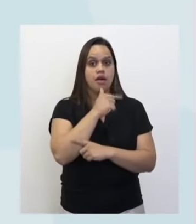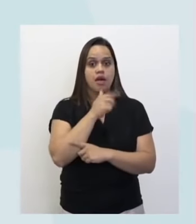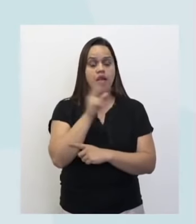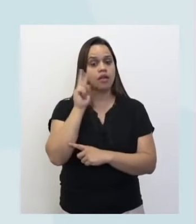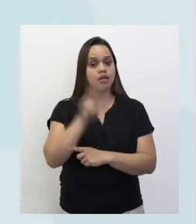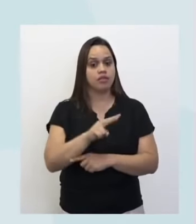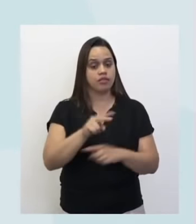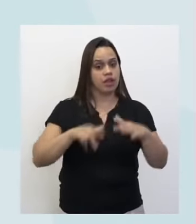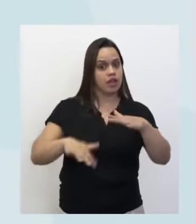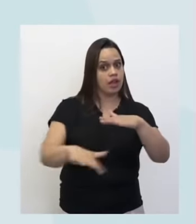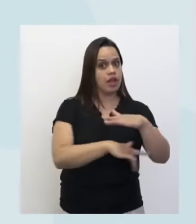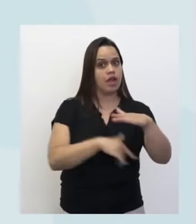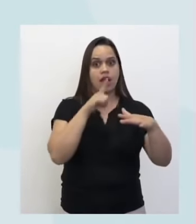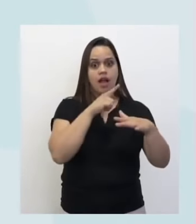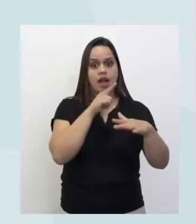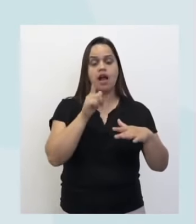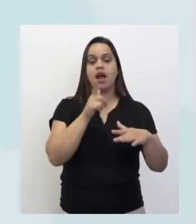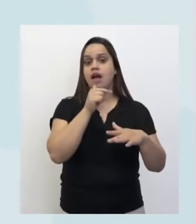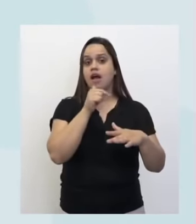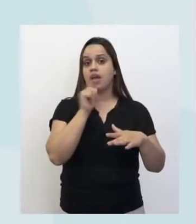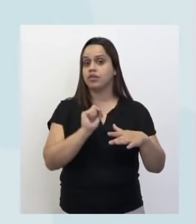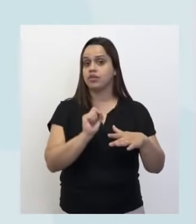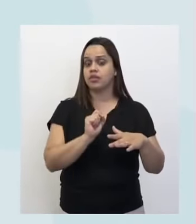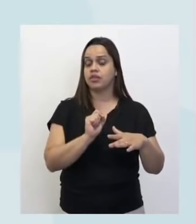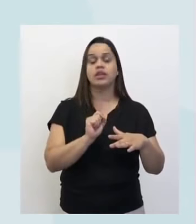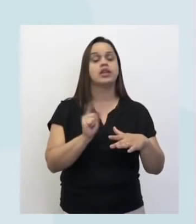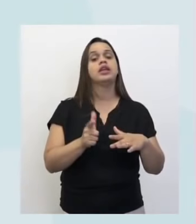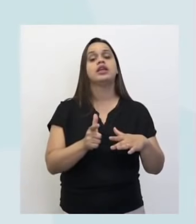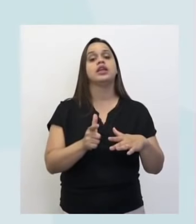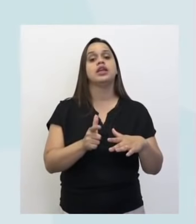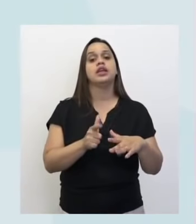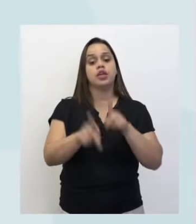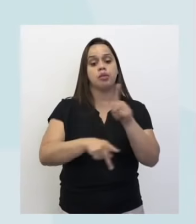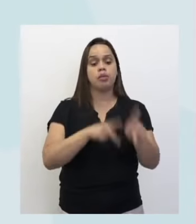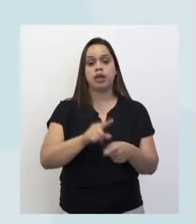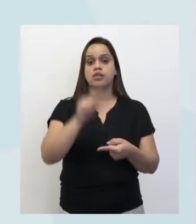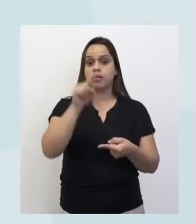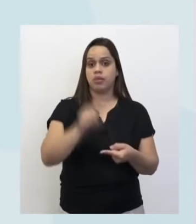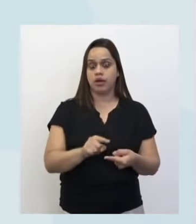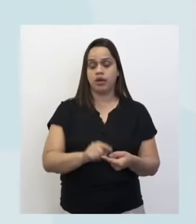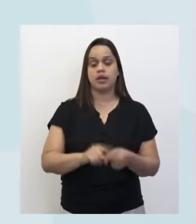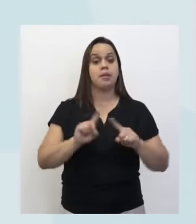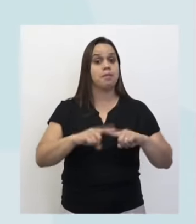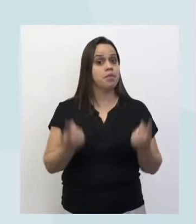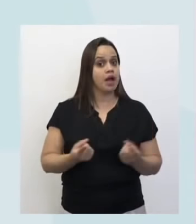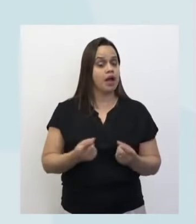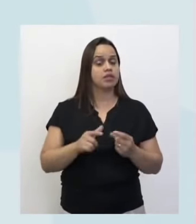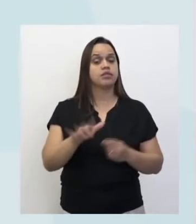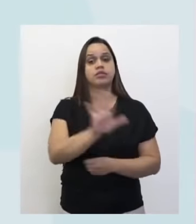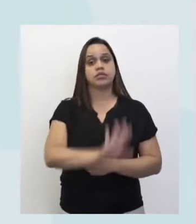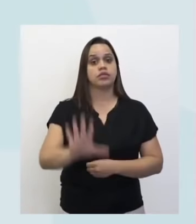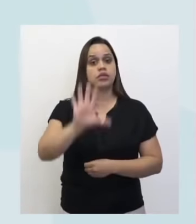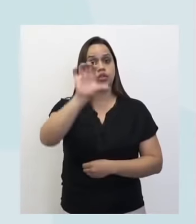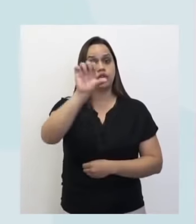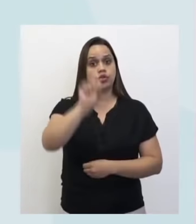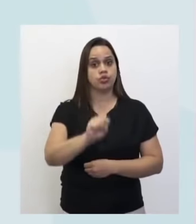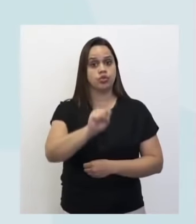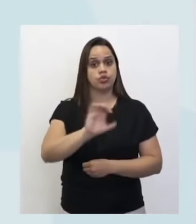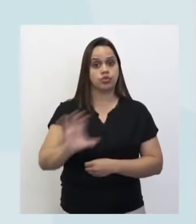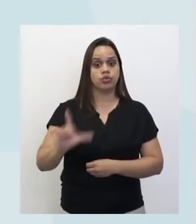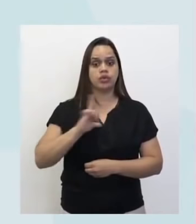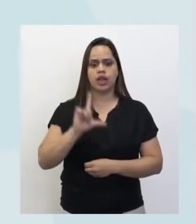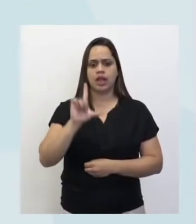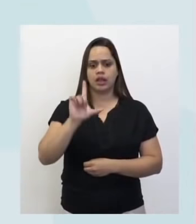nessa bacia, por uma boa, por uma pouca quantidade de população. Já na região sudeste, nós temos lá o 10,